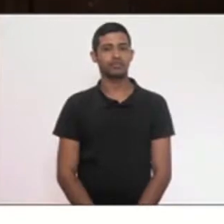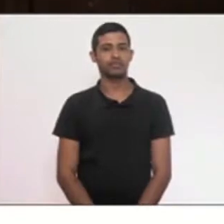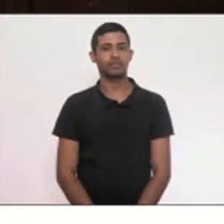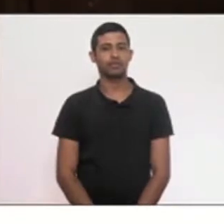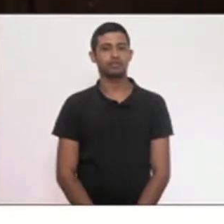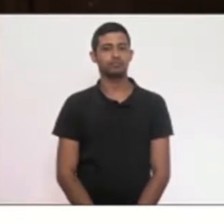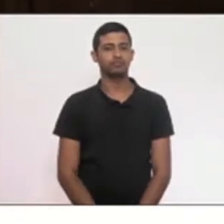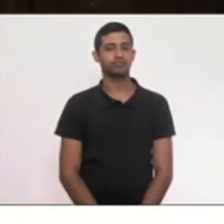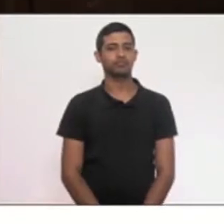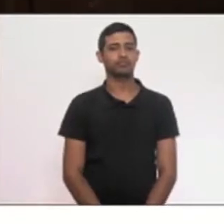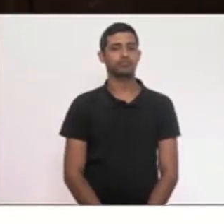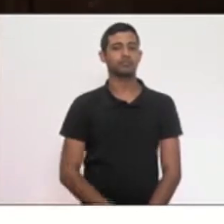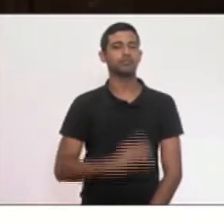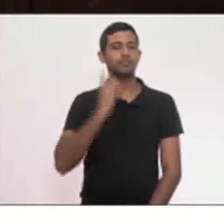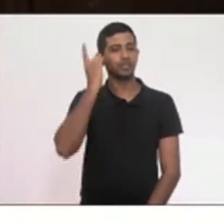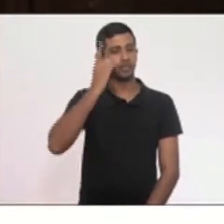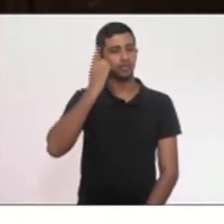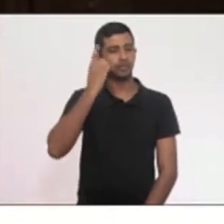Deputado Pobel,